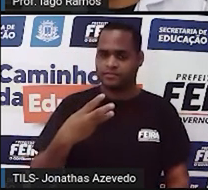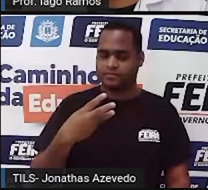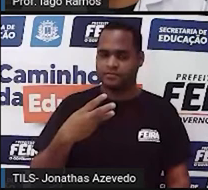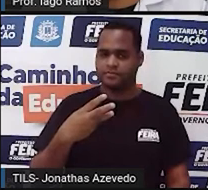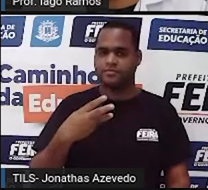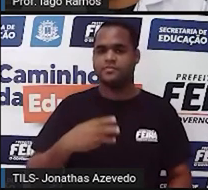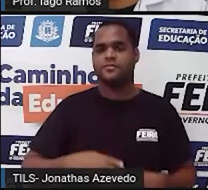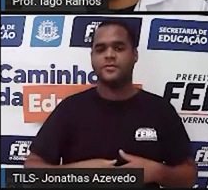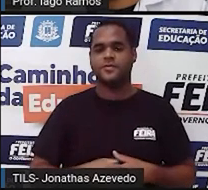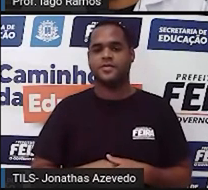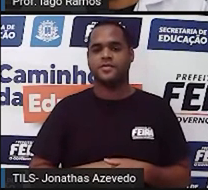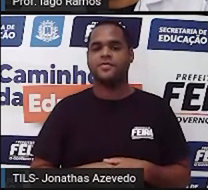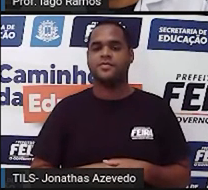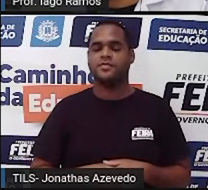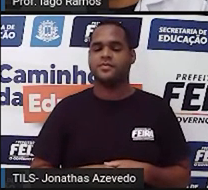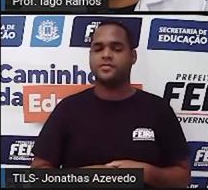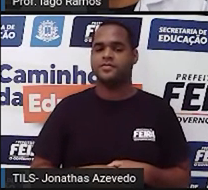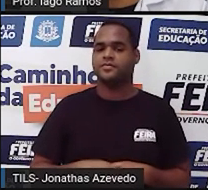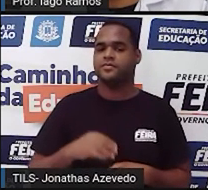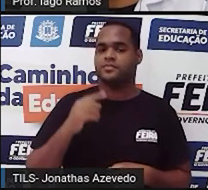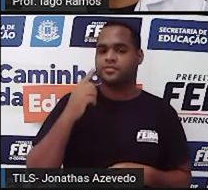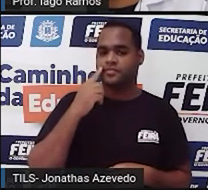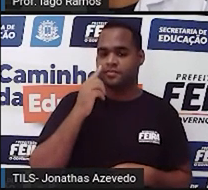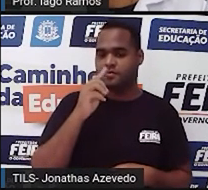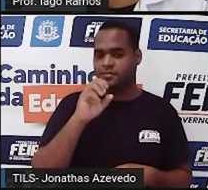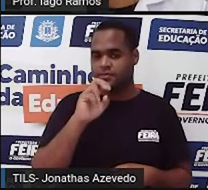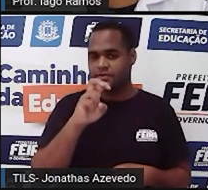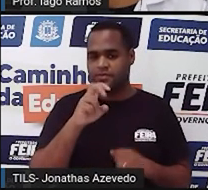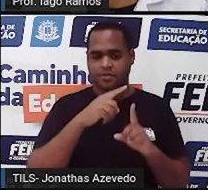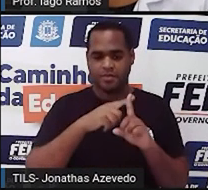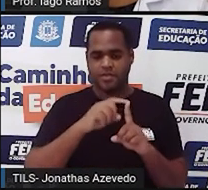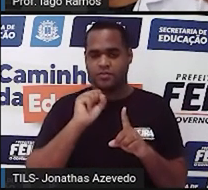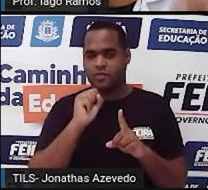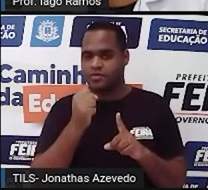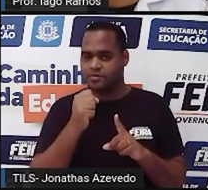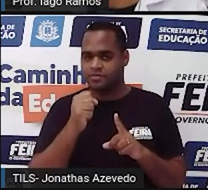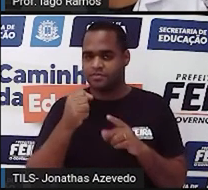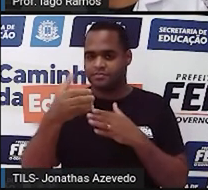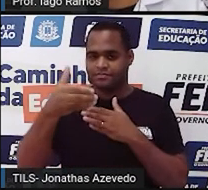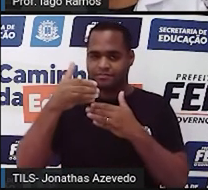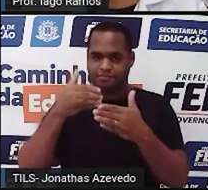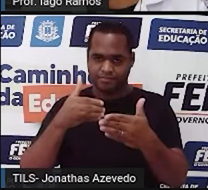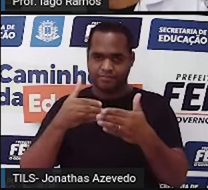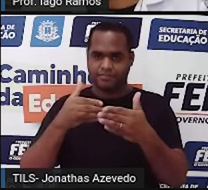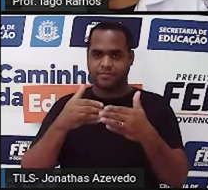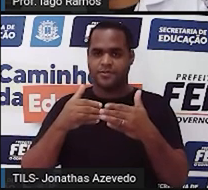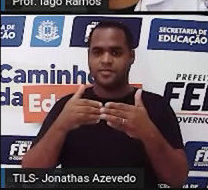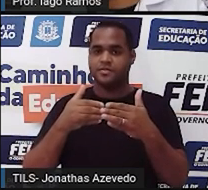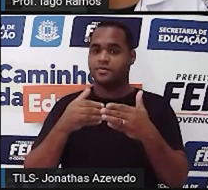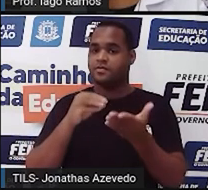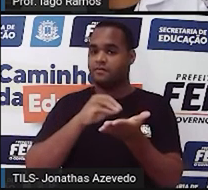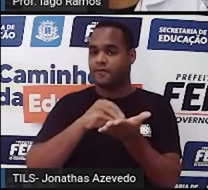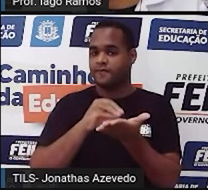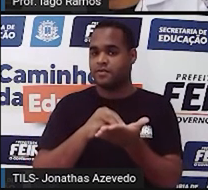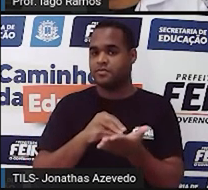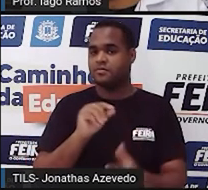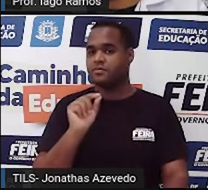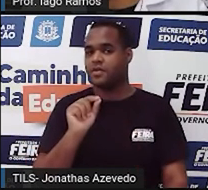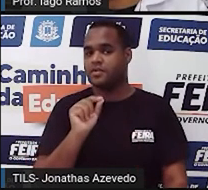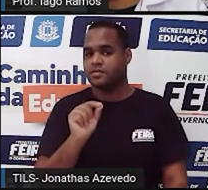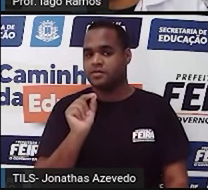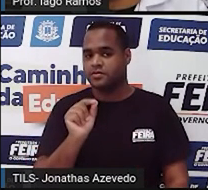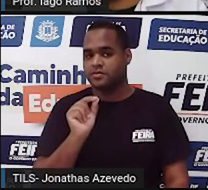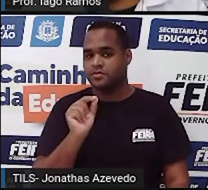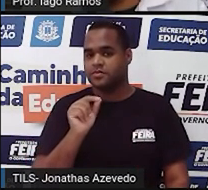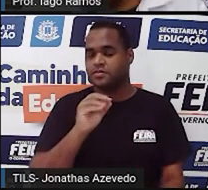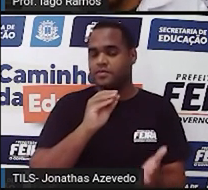falta aqui para esse número Então 5 mais 8 com o mutativo 13 Está faltando aqui Está